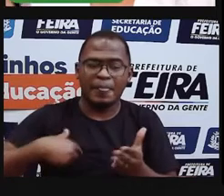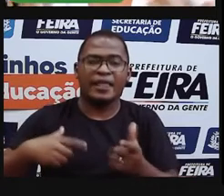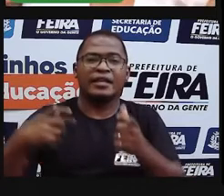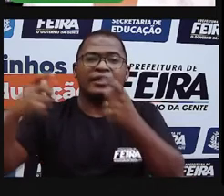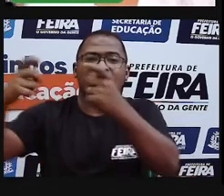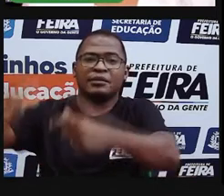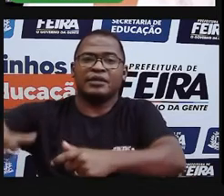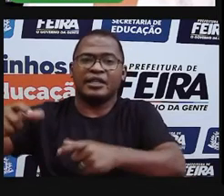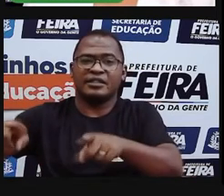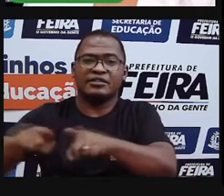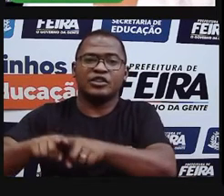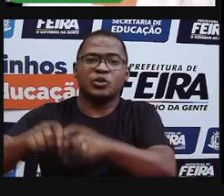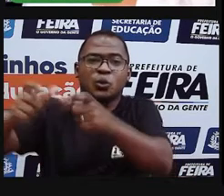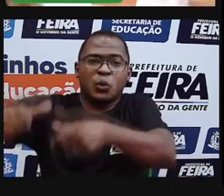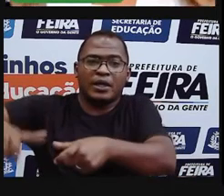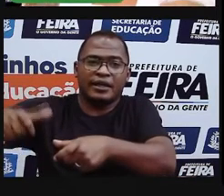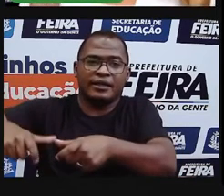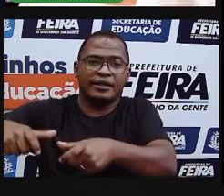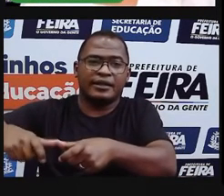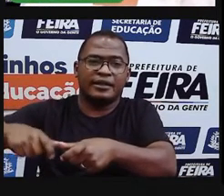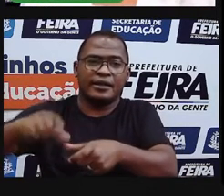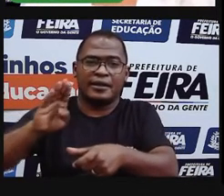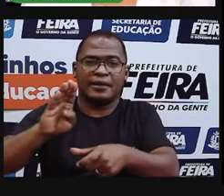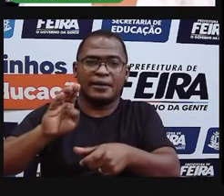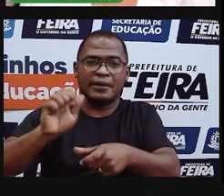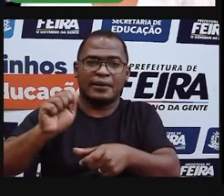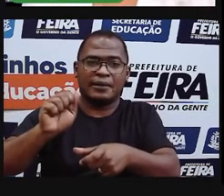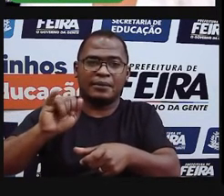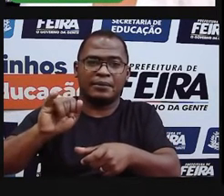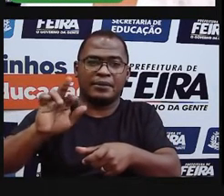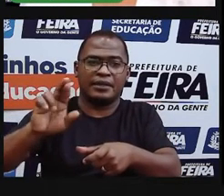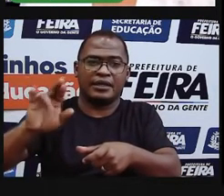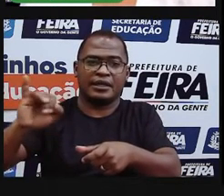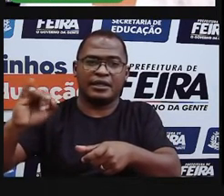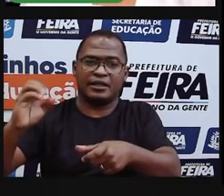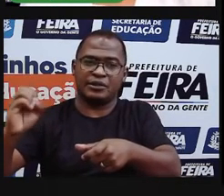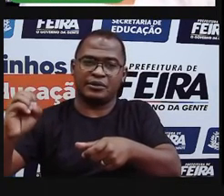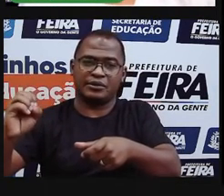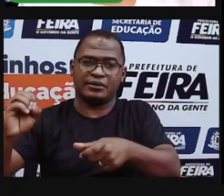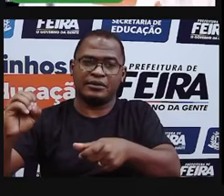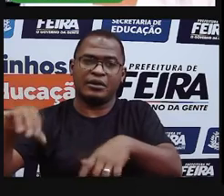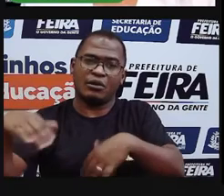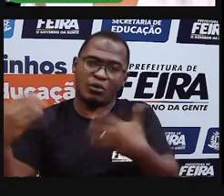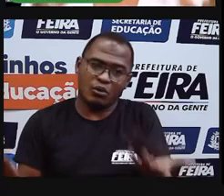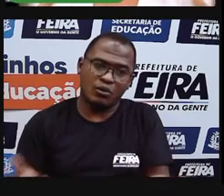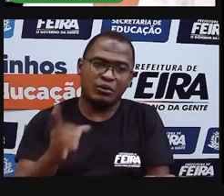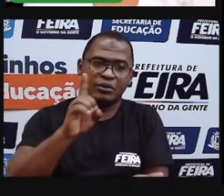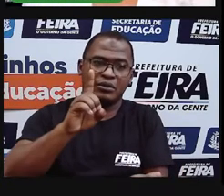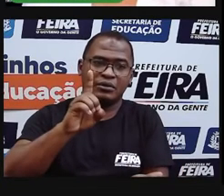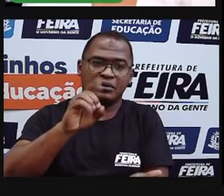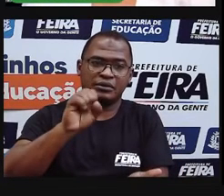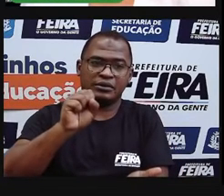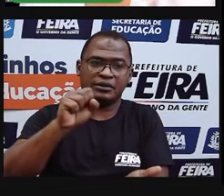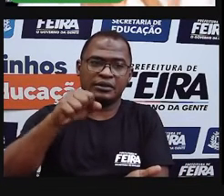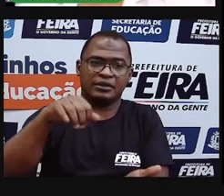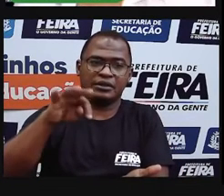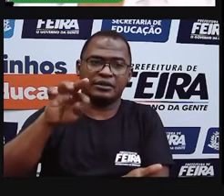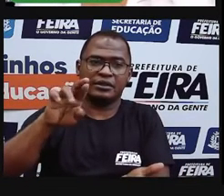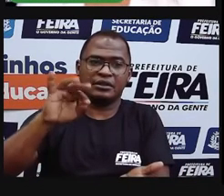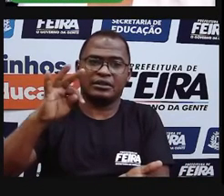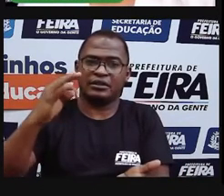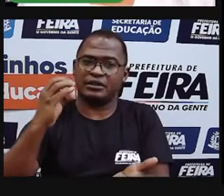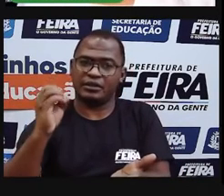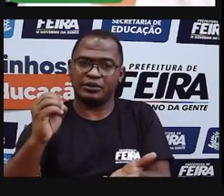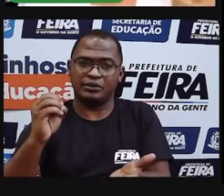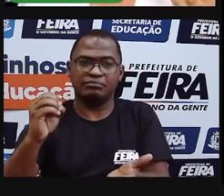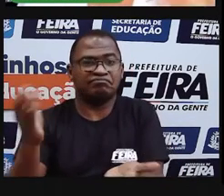bairro, nem conhece muito bem os vizinhos. Então, a gente está ali localizado, mas não faz parte daquela comunidade. Mas tem aquelas outras pessoas que vai na casa